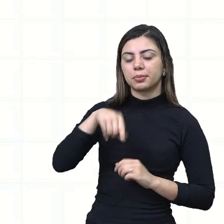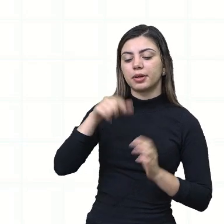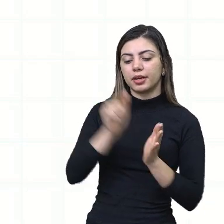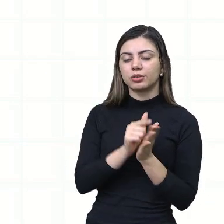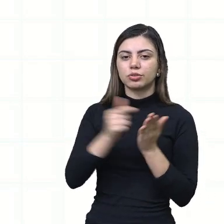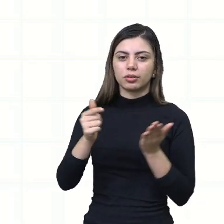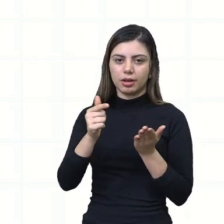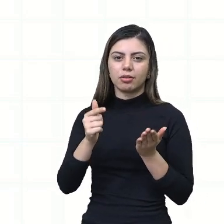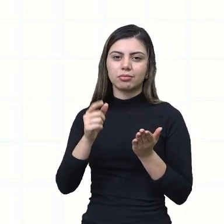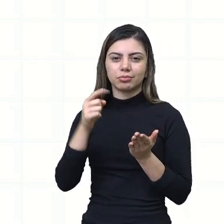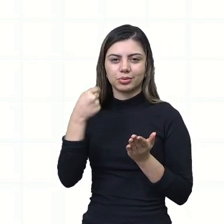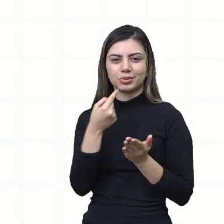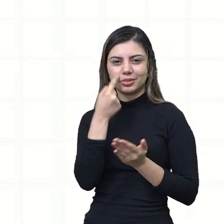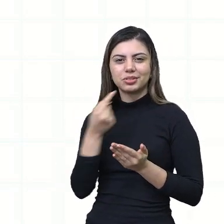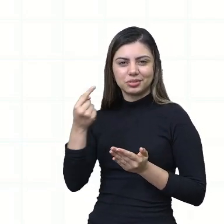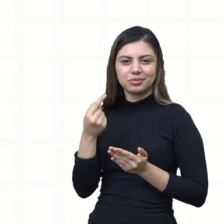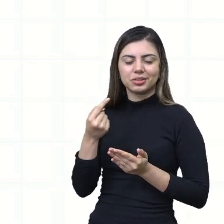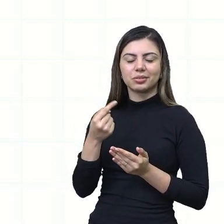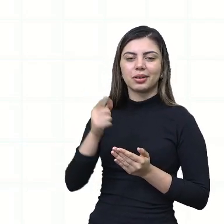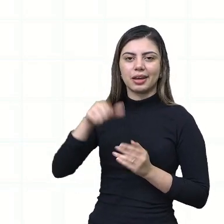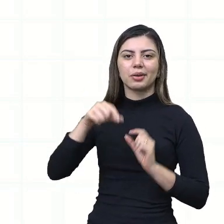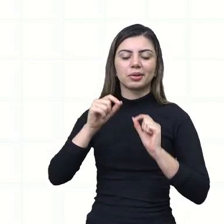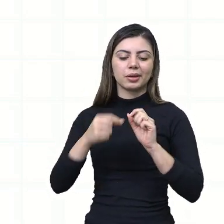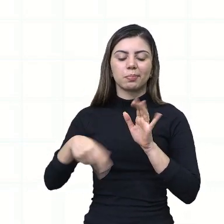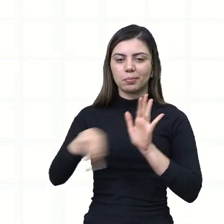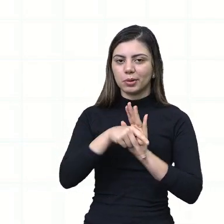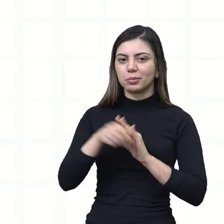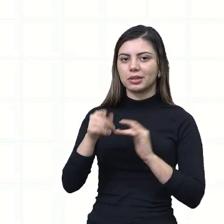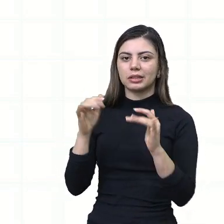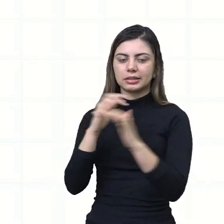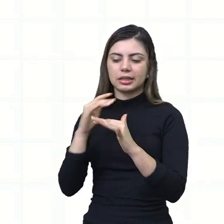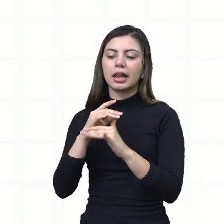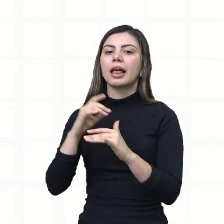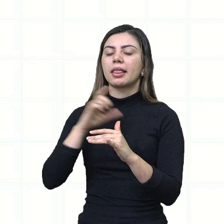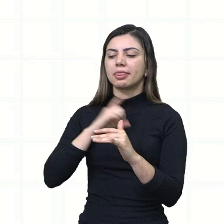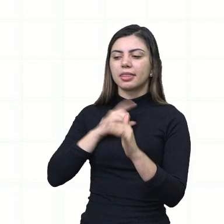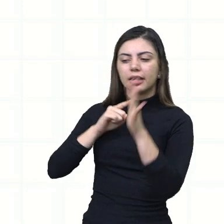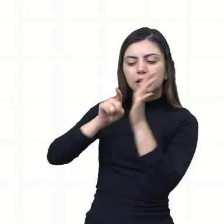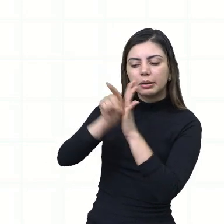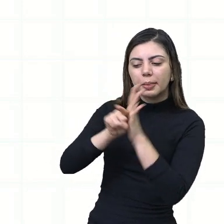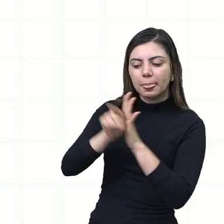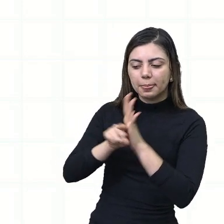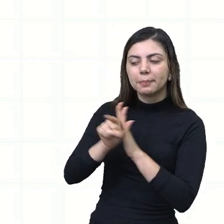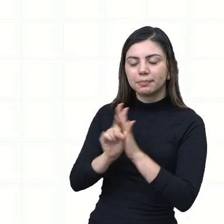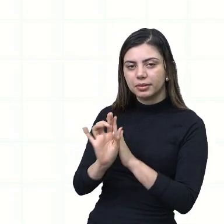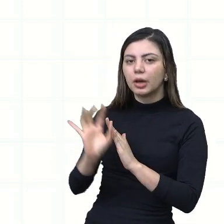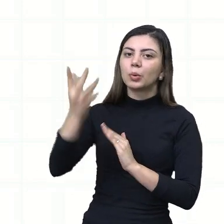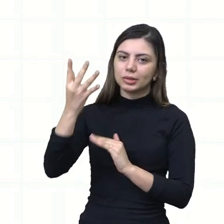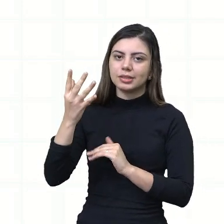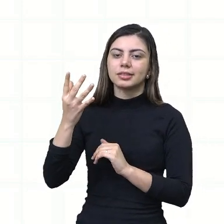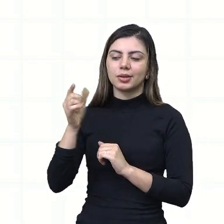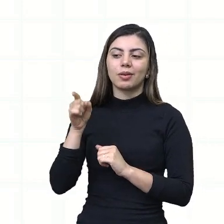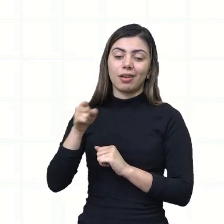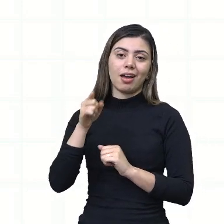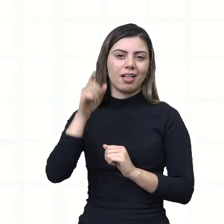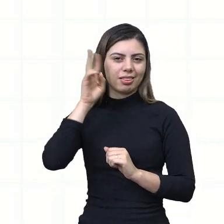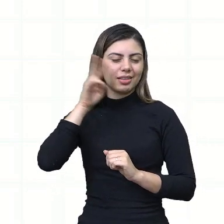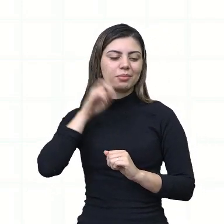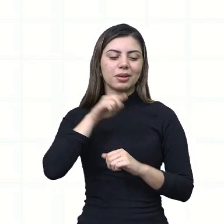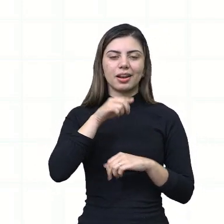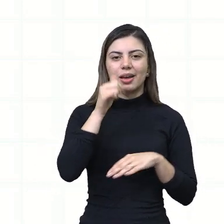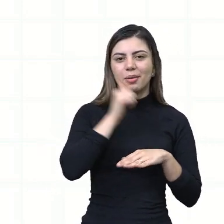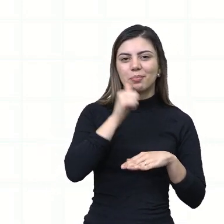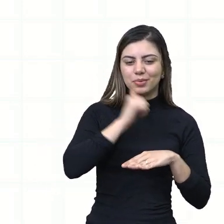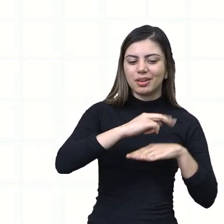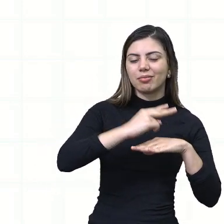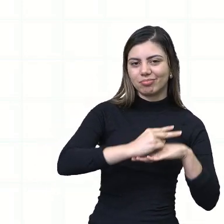que nós vimos, né? O jornal lá da cidade fez toda a investigação do fato que aconteceu lá com a garota que